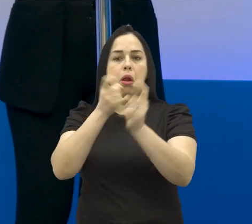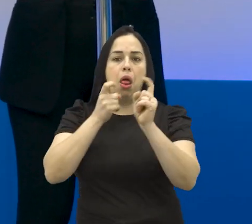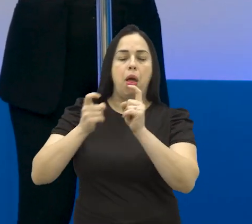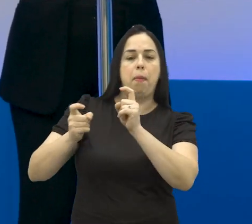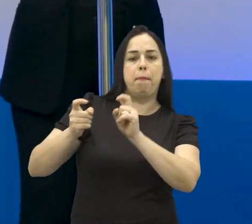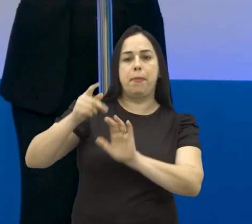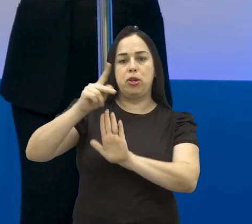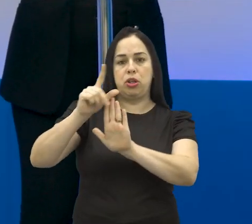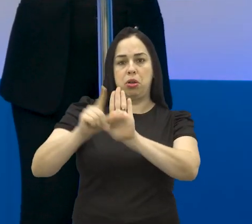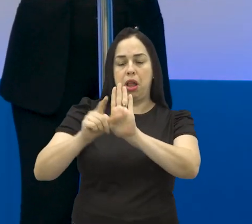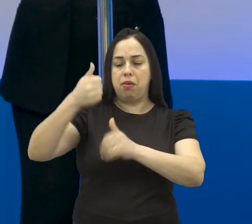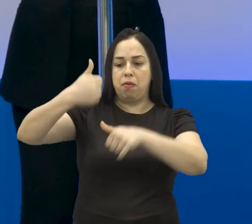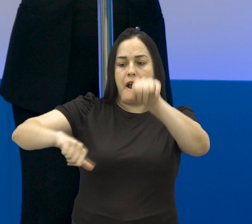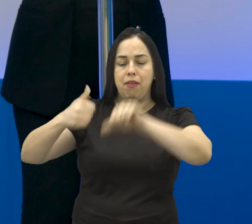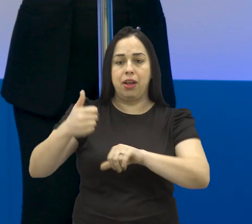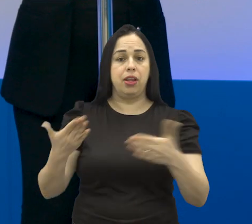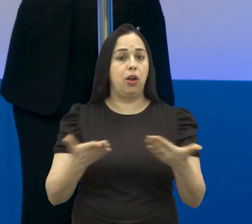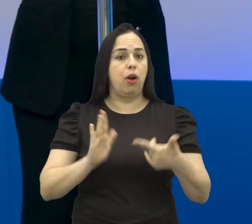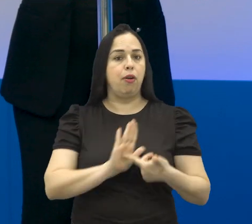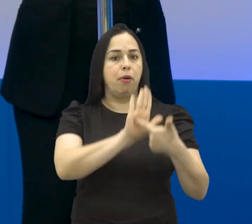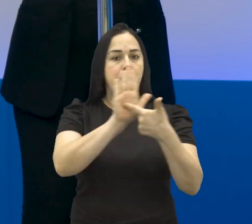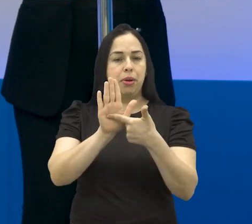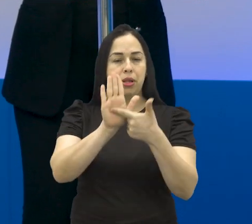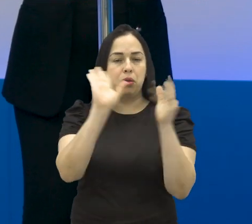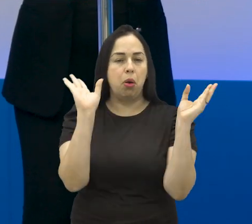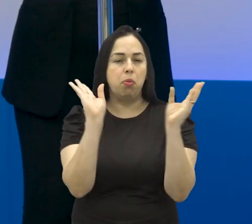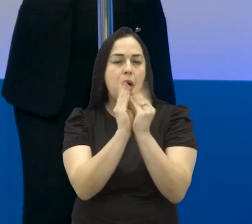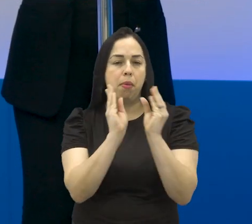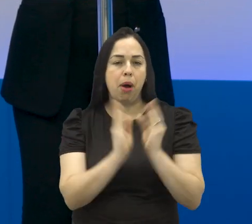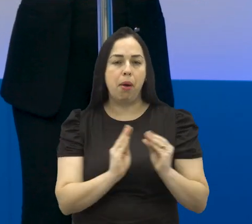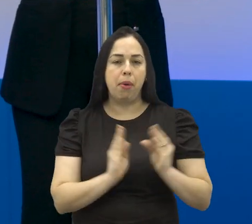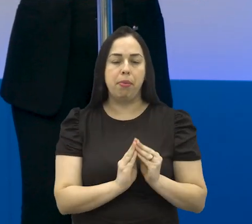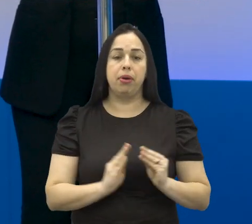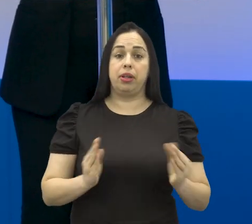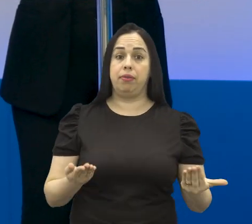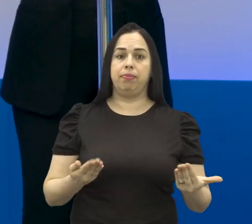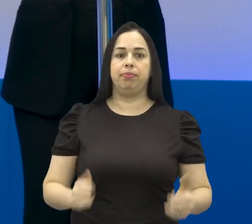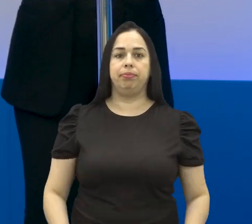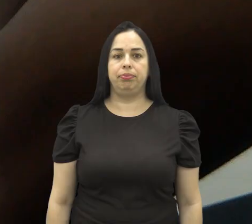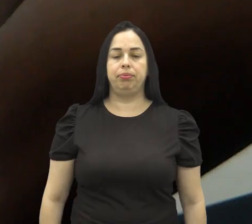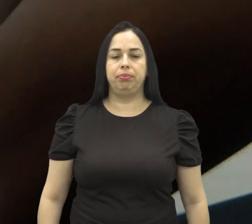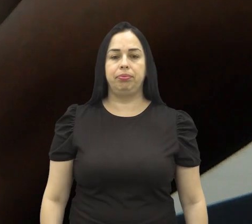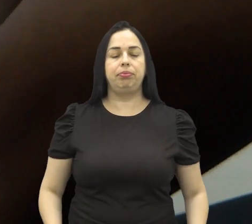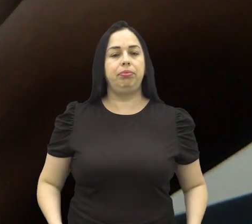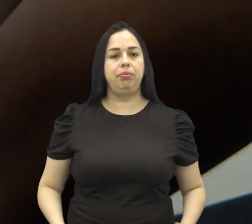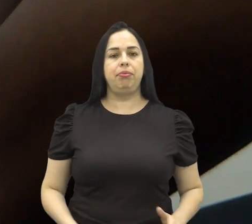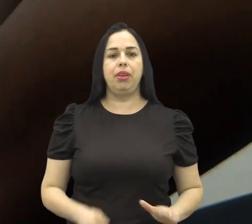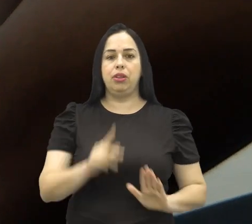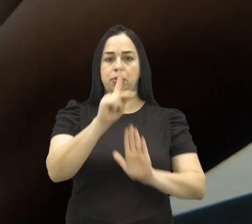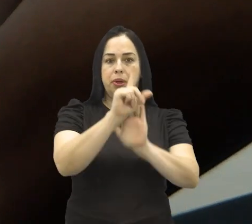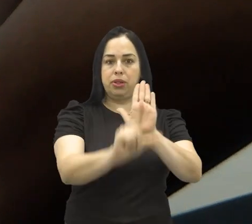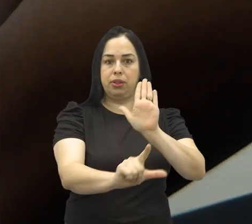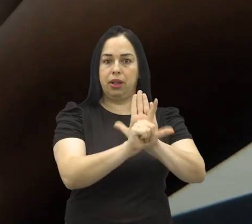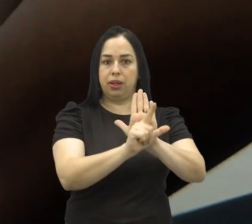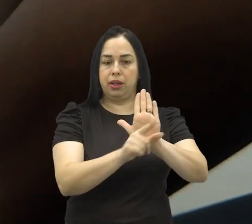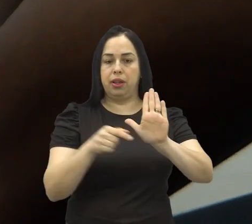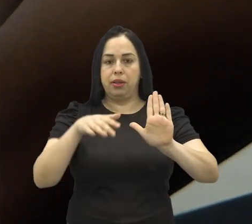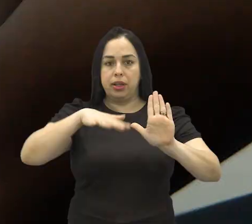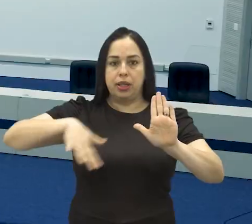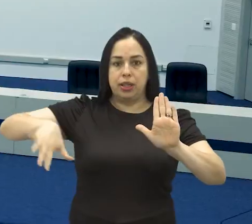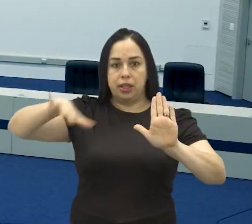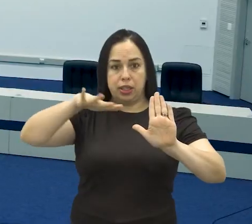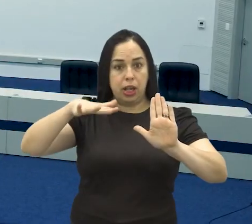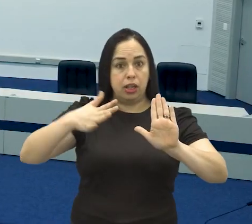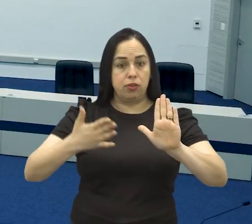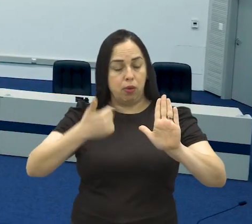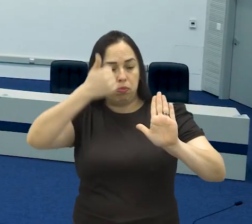projetos de lei. A gente te mostra agora um resumo das matérias que estão na pauta do dia. Dentre os projetos apresentados na